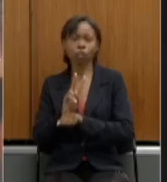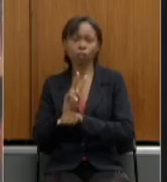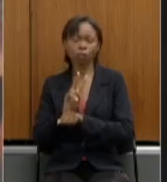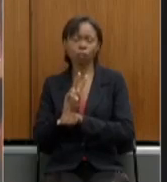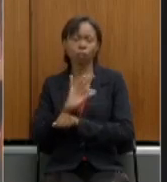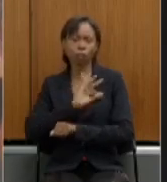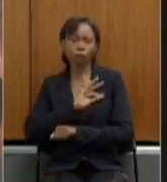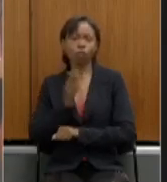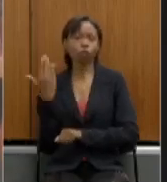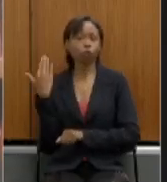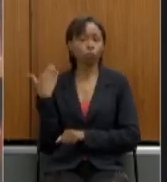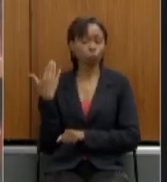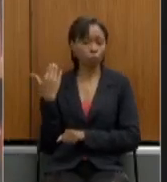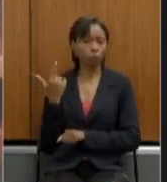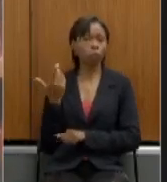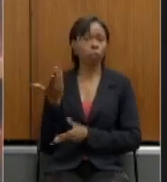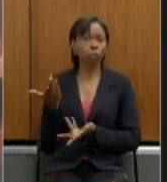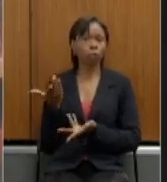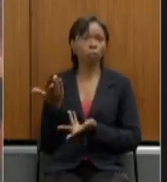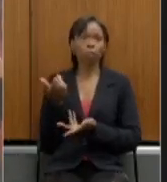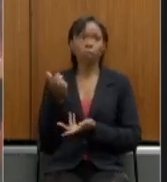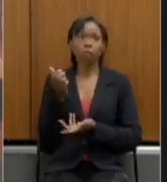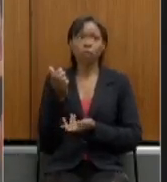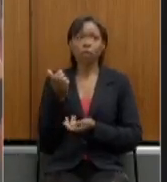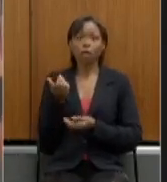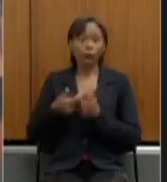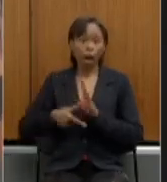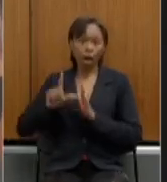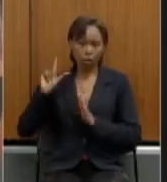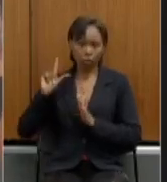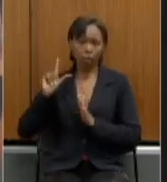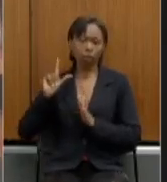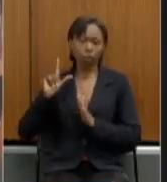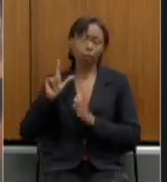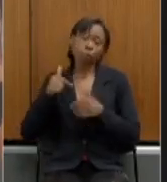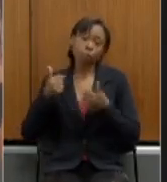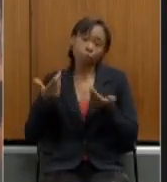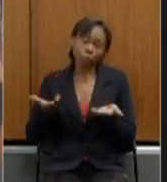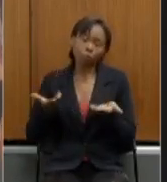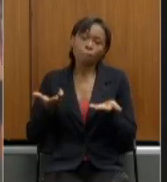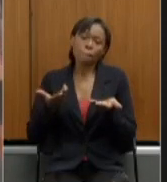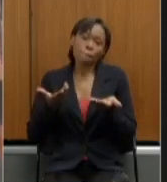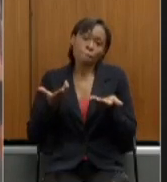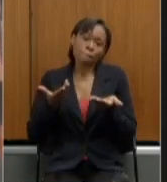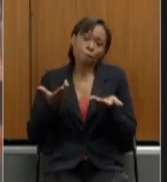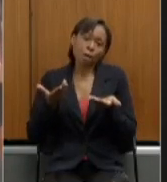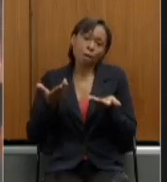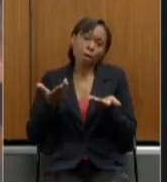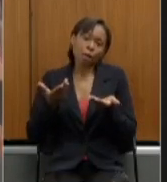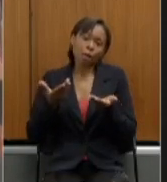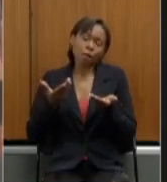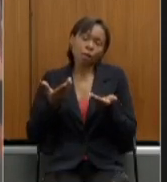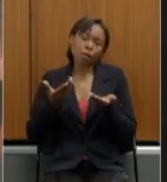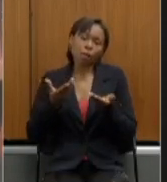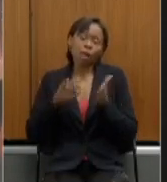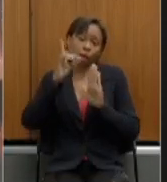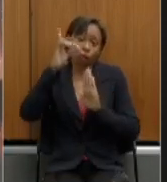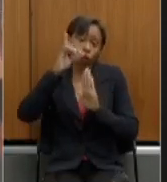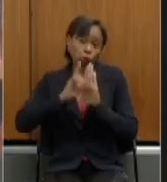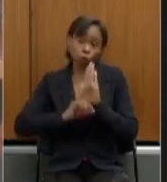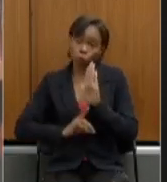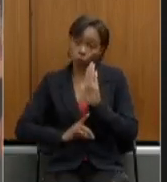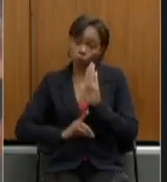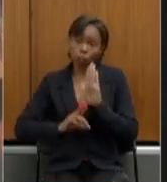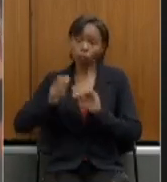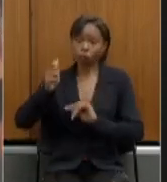aqueles que ingressaram anteriormente eles ficam então com a prerrogativa de ter as